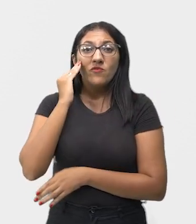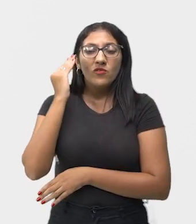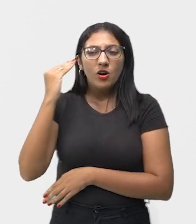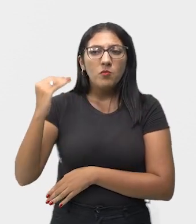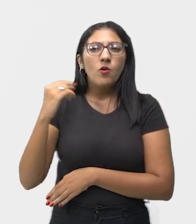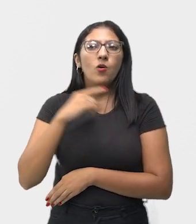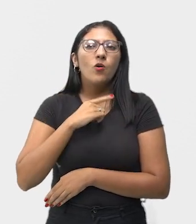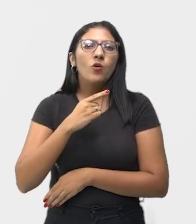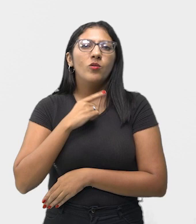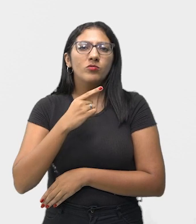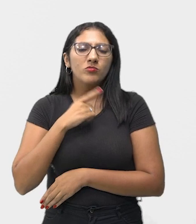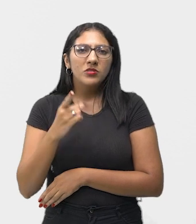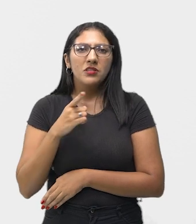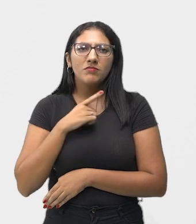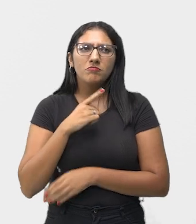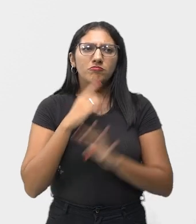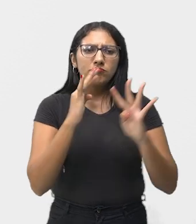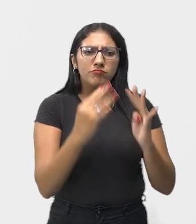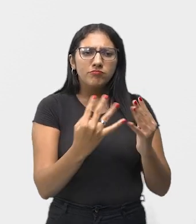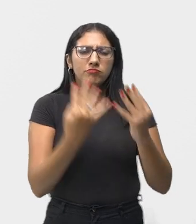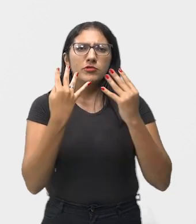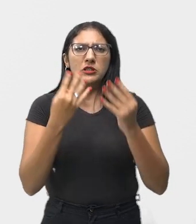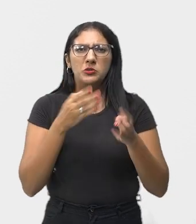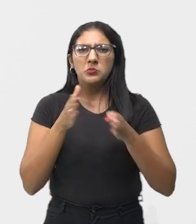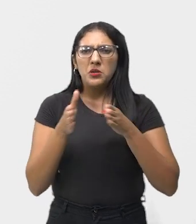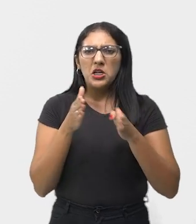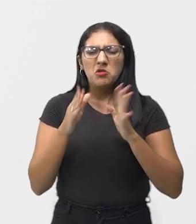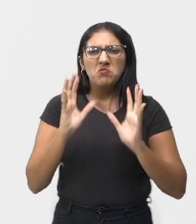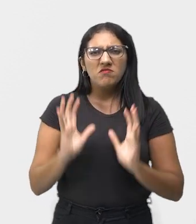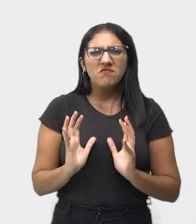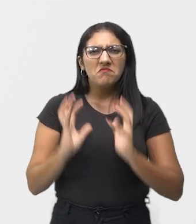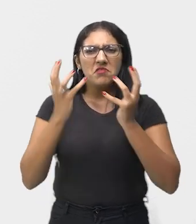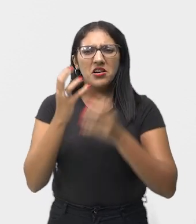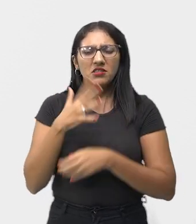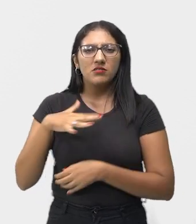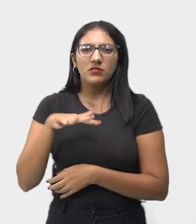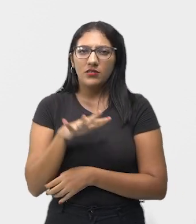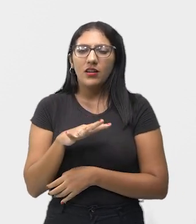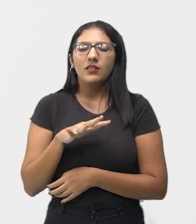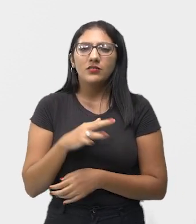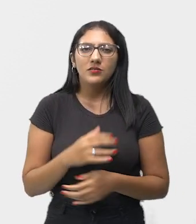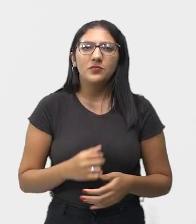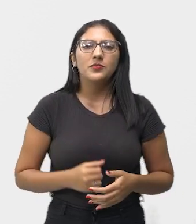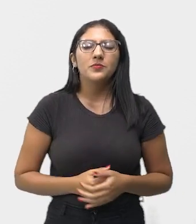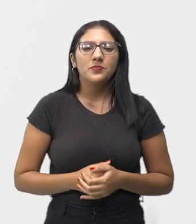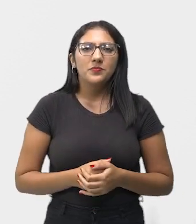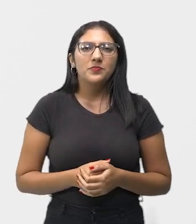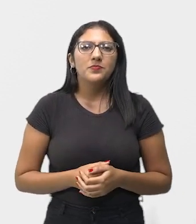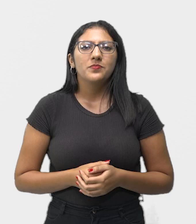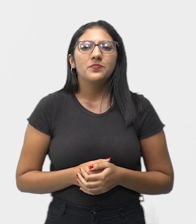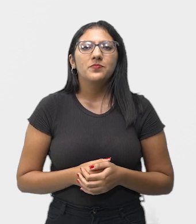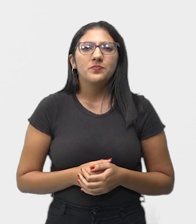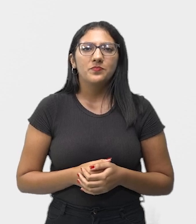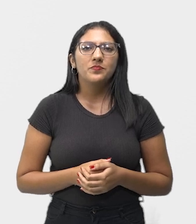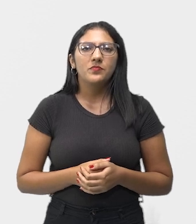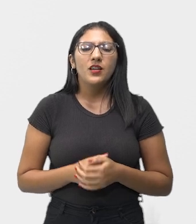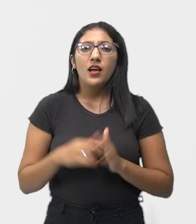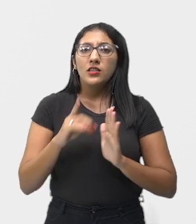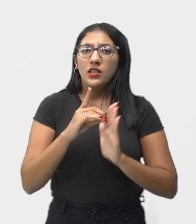rock. O cantor prezava não só pela imagem, mas também pelos passos de dança vistos como inovadores.